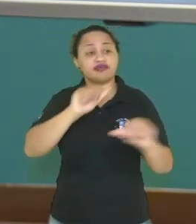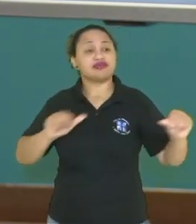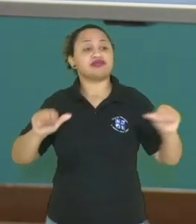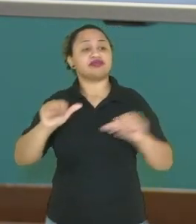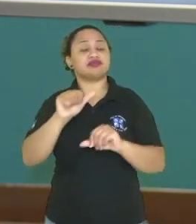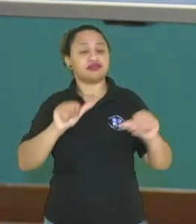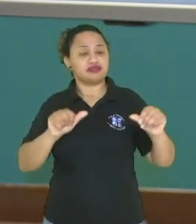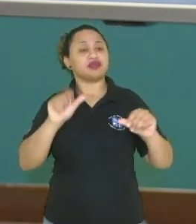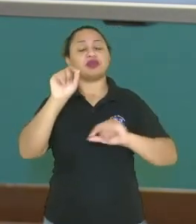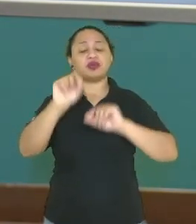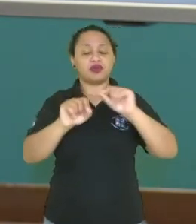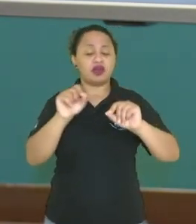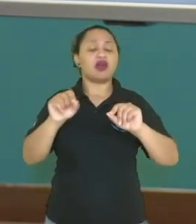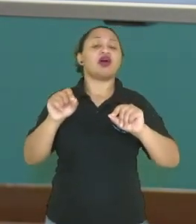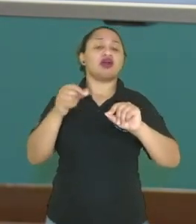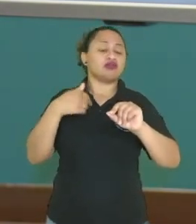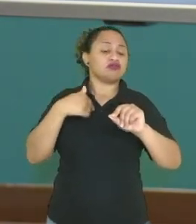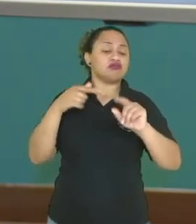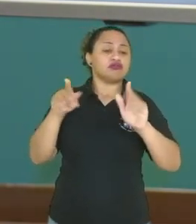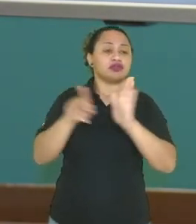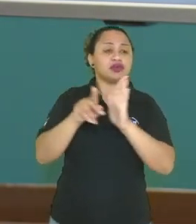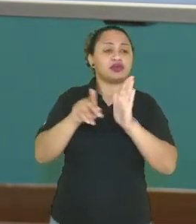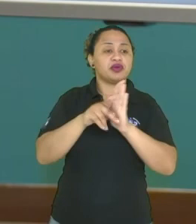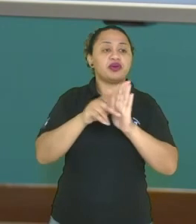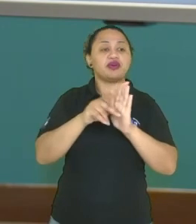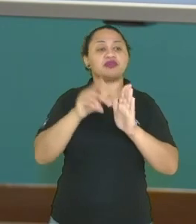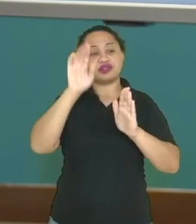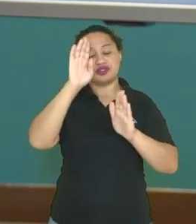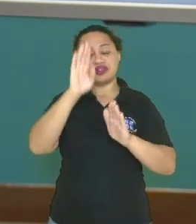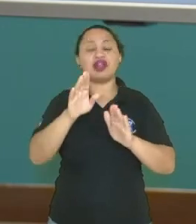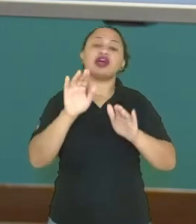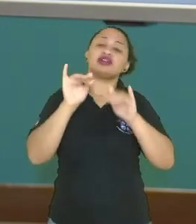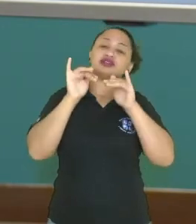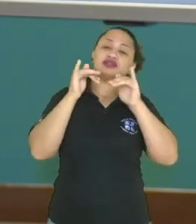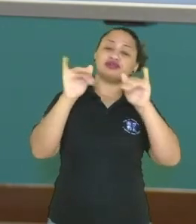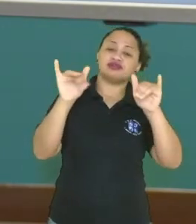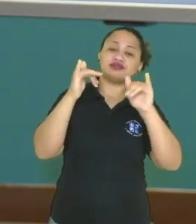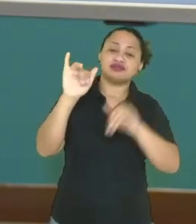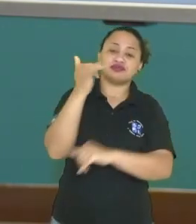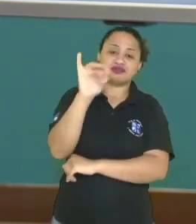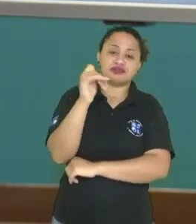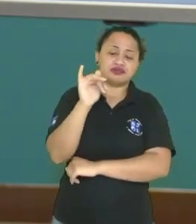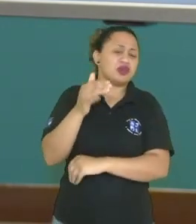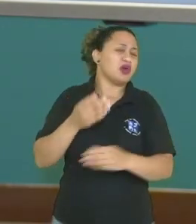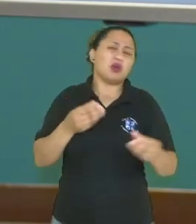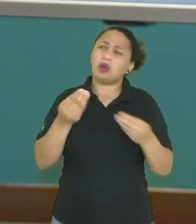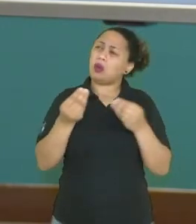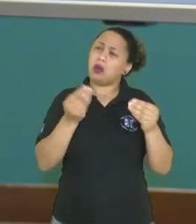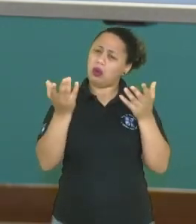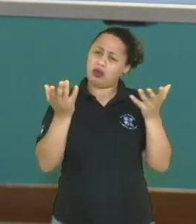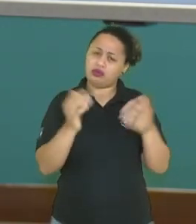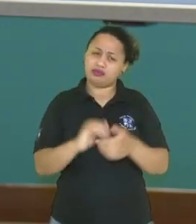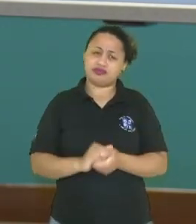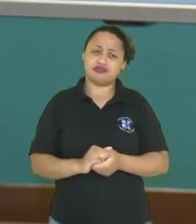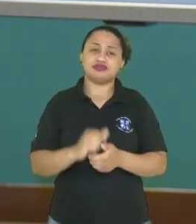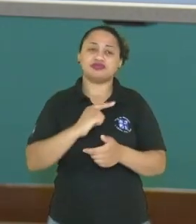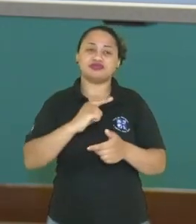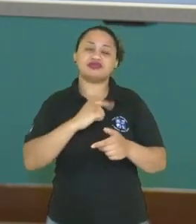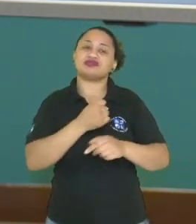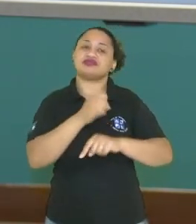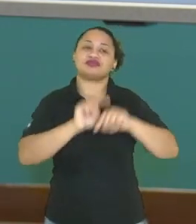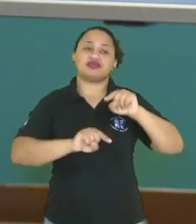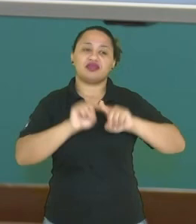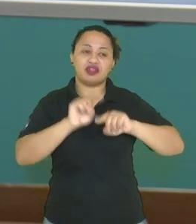diretamente em energia elétrica. Como? Por meio de dispositivos,